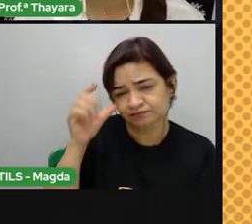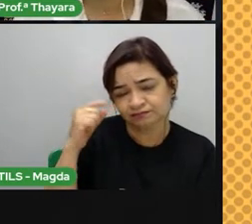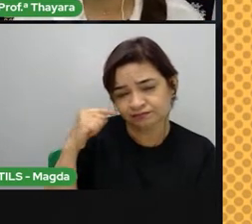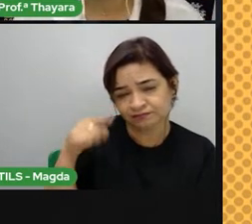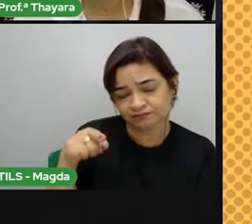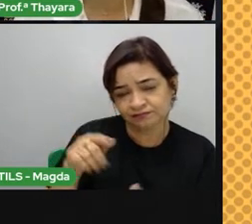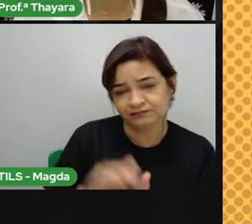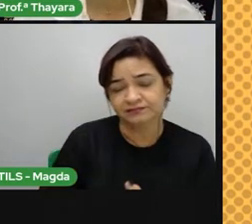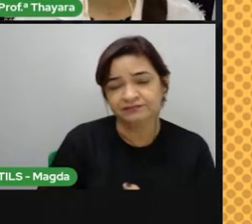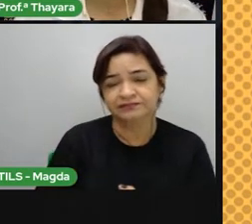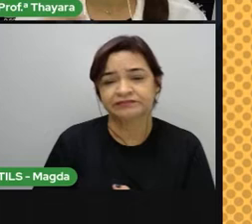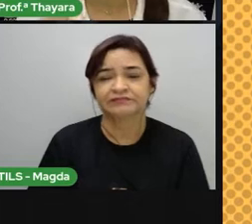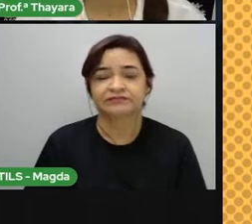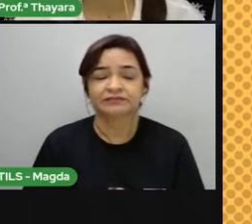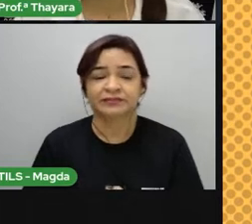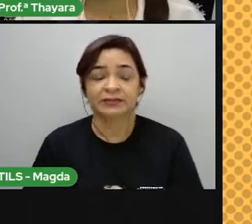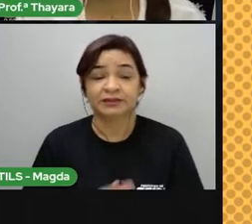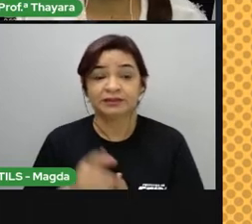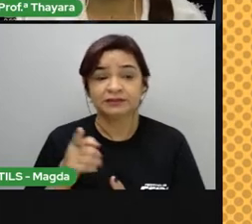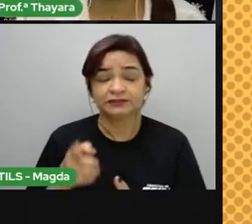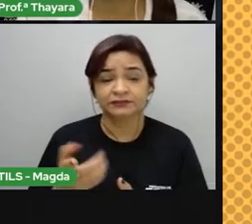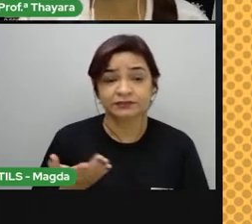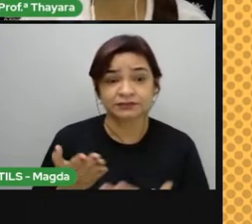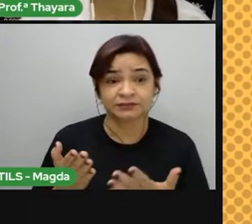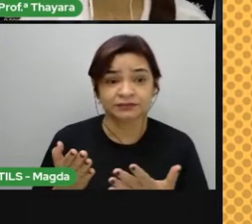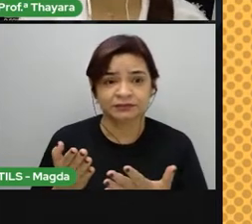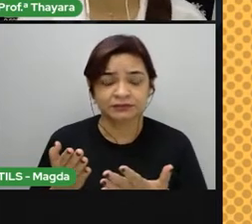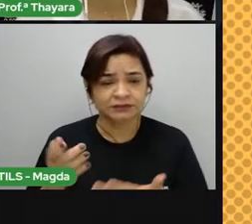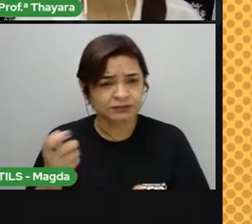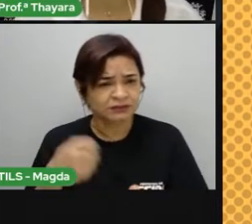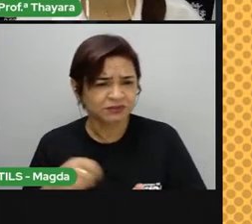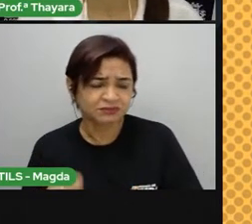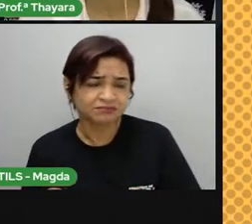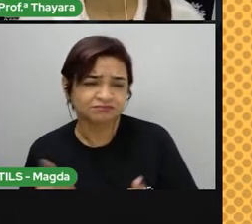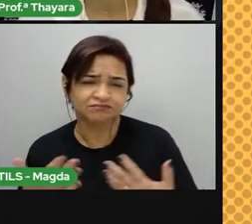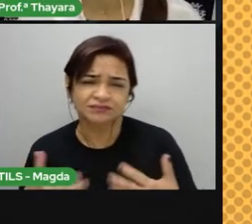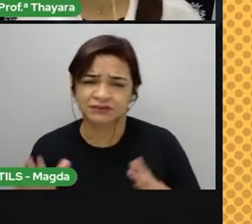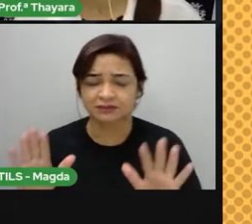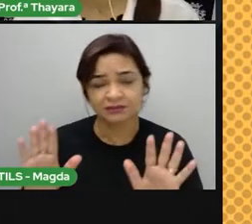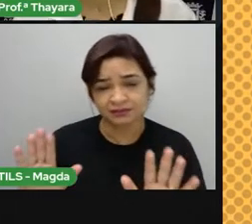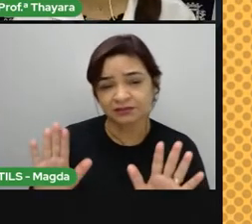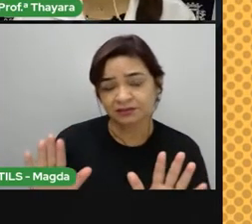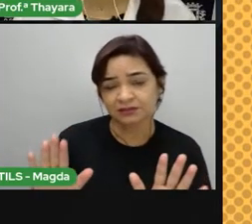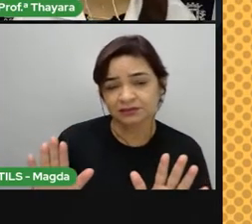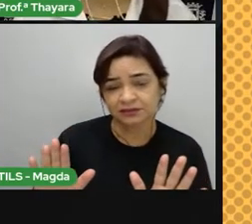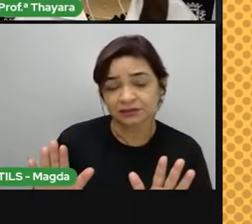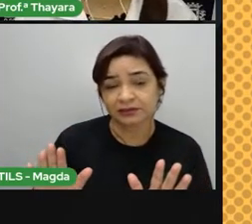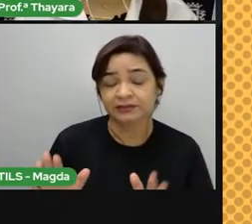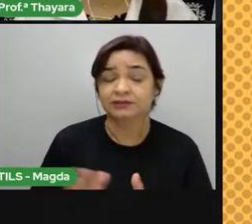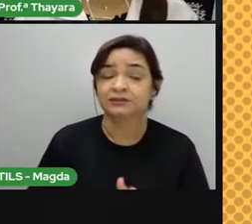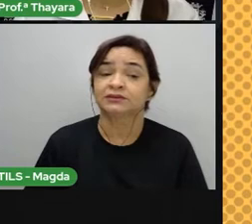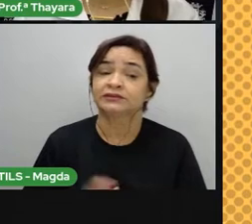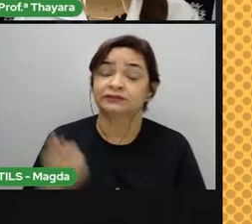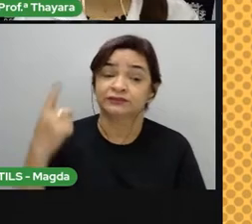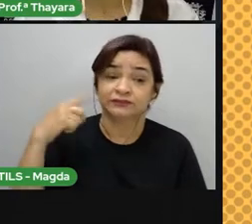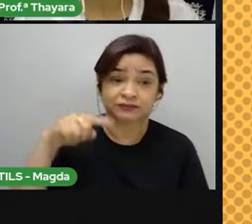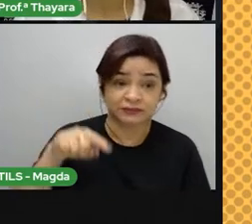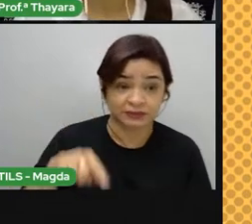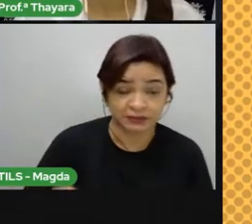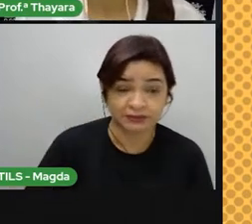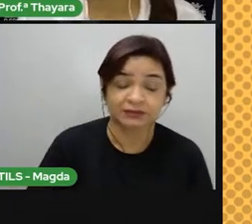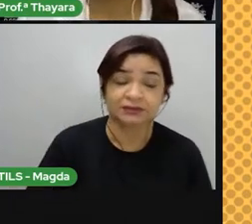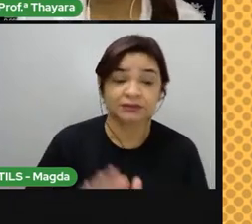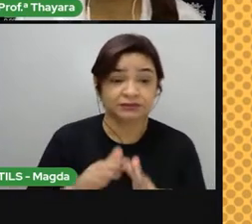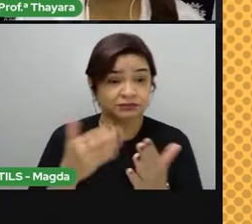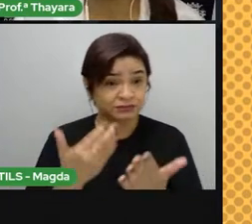Bora, coloquem aí. E se vocês não conseguiram acertar muitas questões, não se preocupem. Volta lá na aula anterior, vê ela